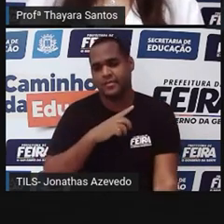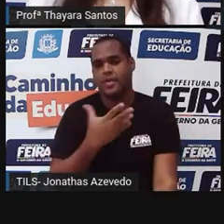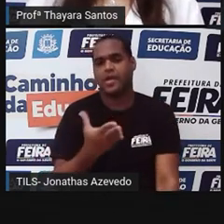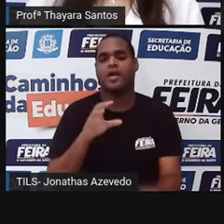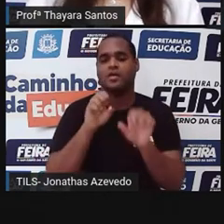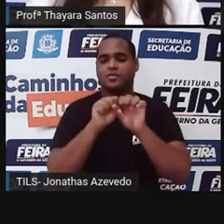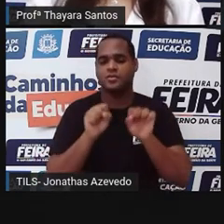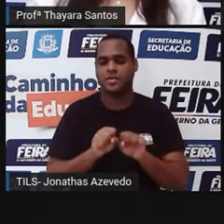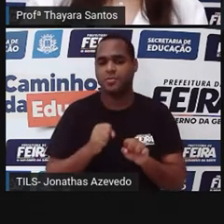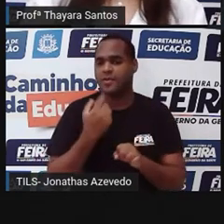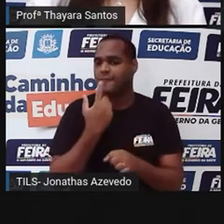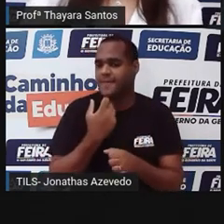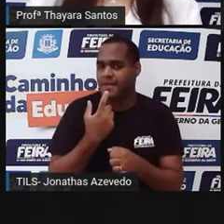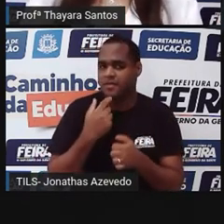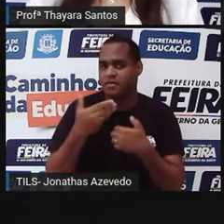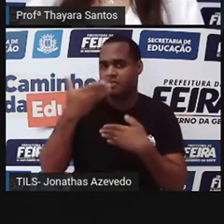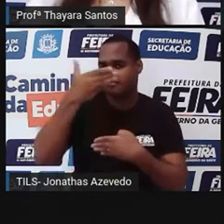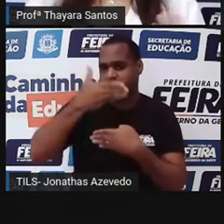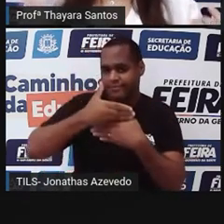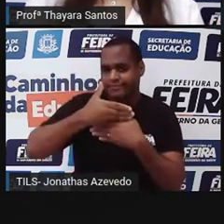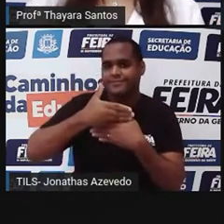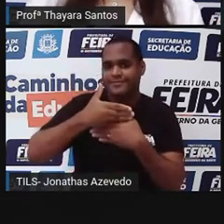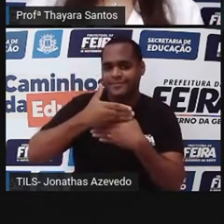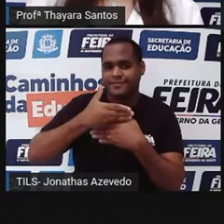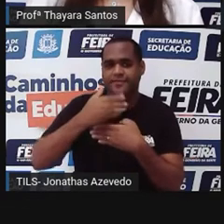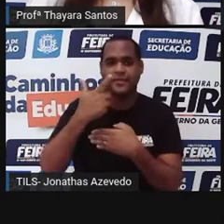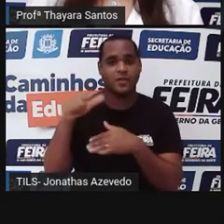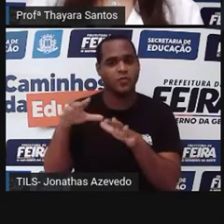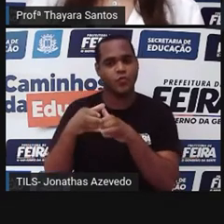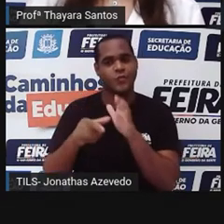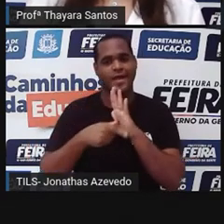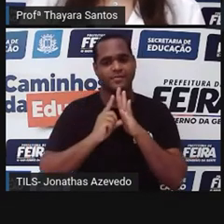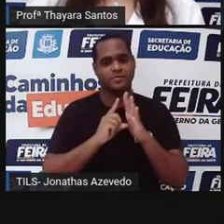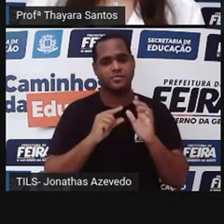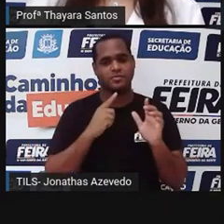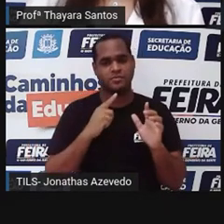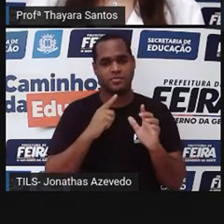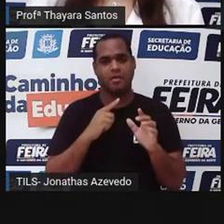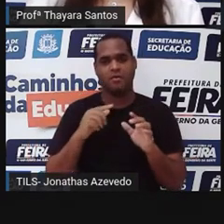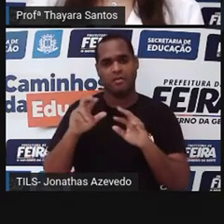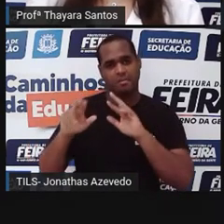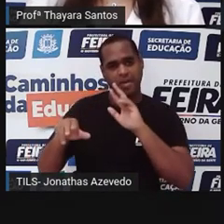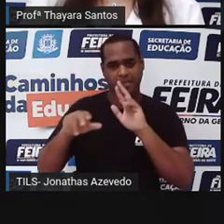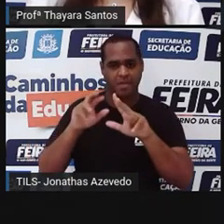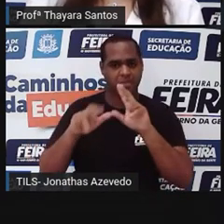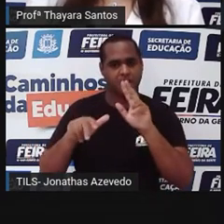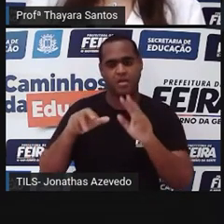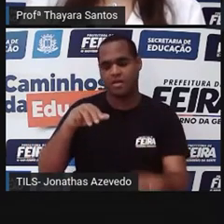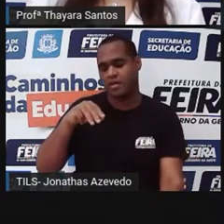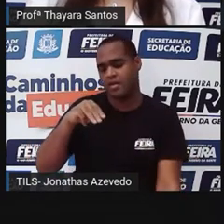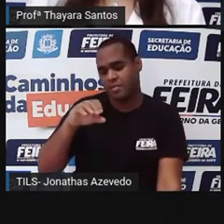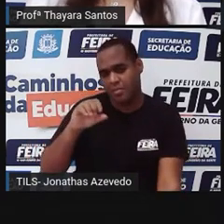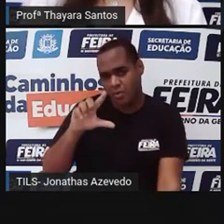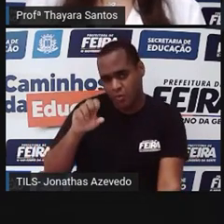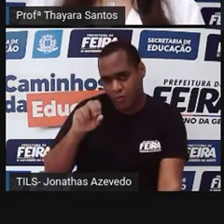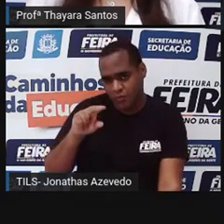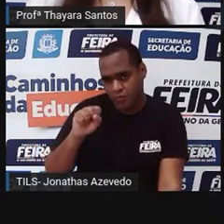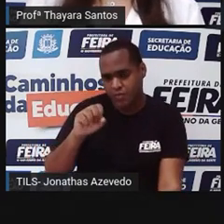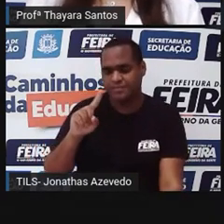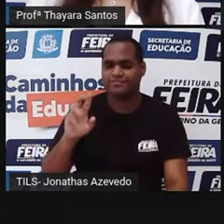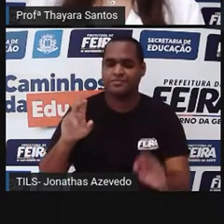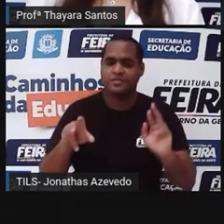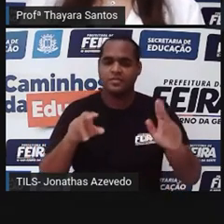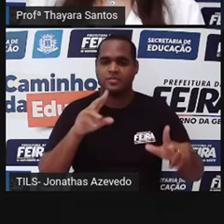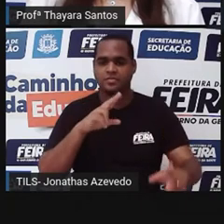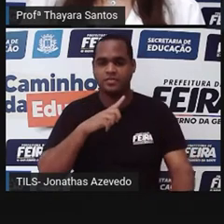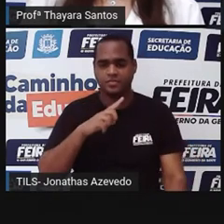sistema circulatório fechado, diferente do grupo anterior que a gente viu. Os molucos apresentam sistema circulatório aberto. Já que nos